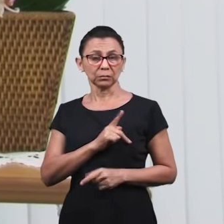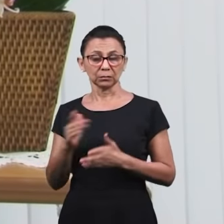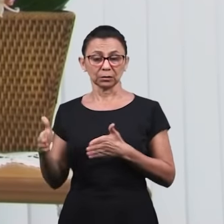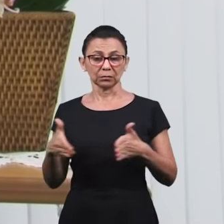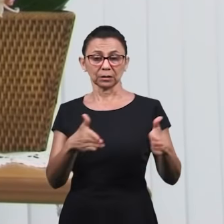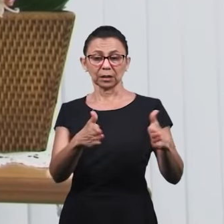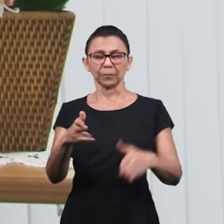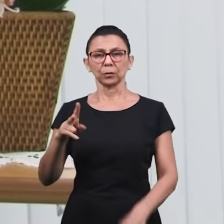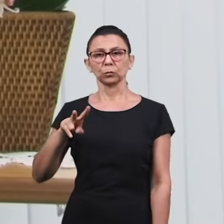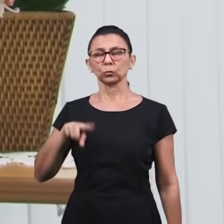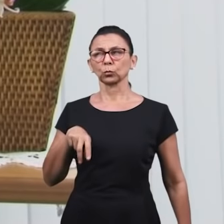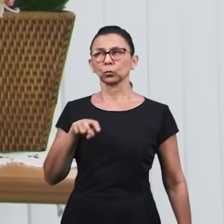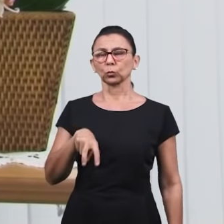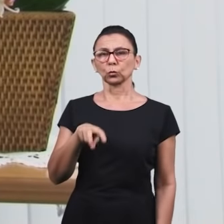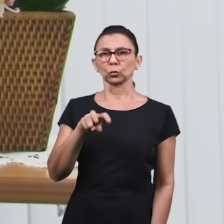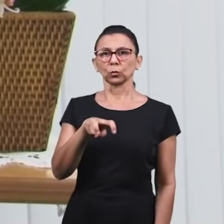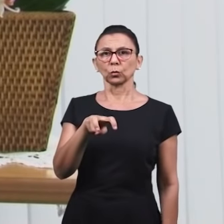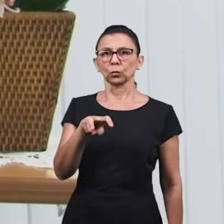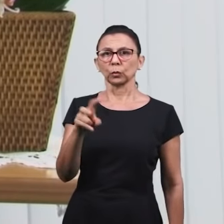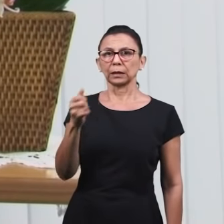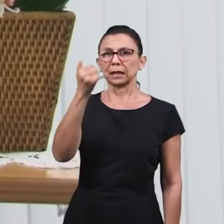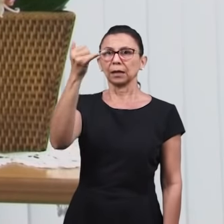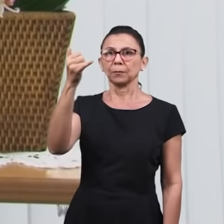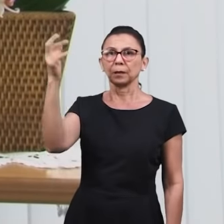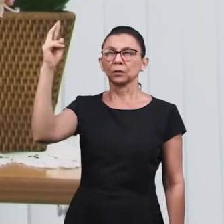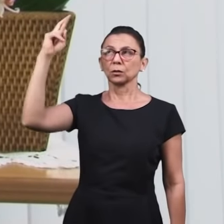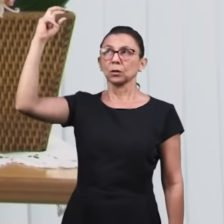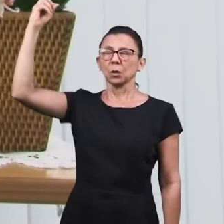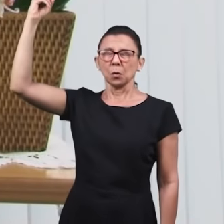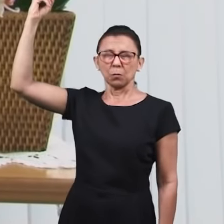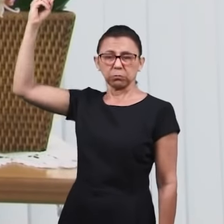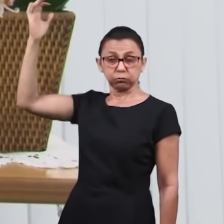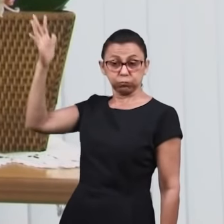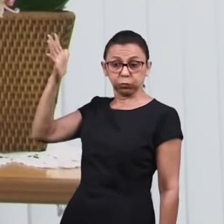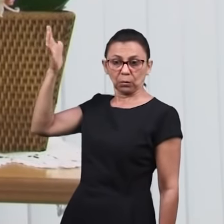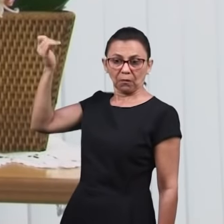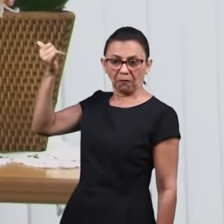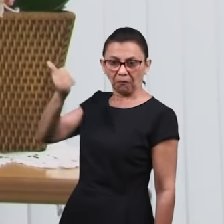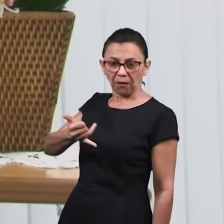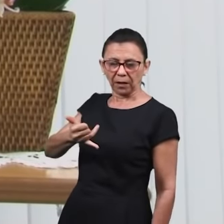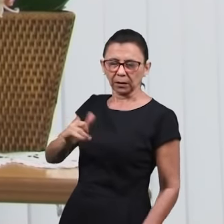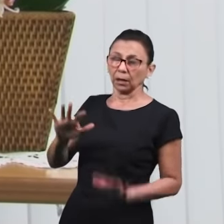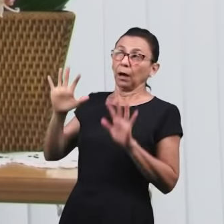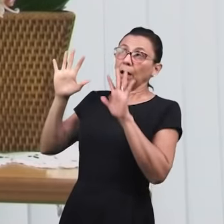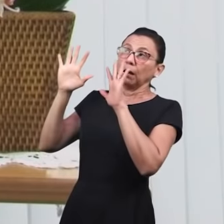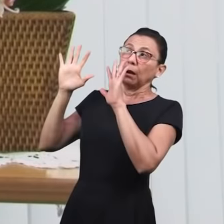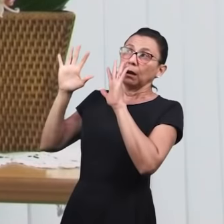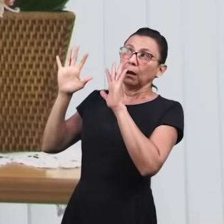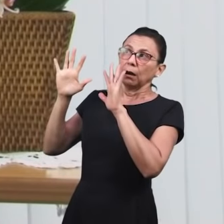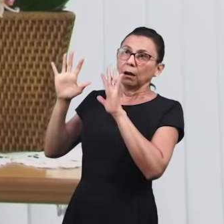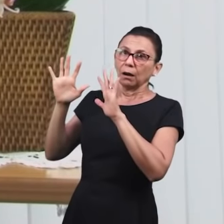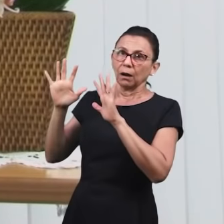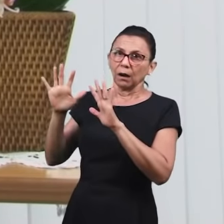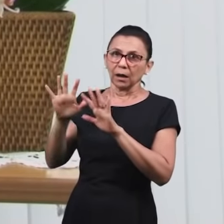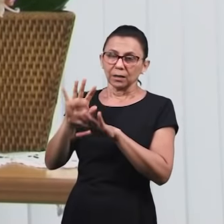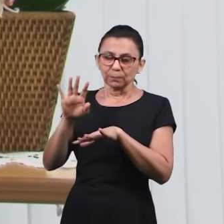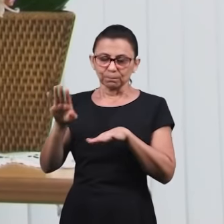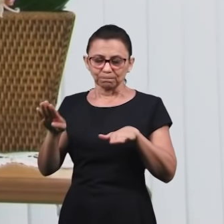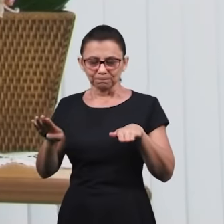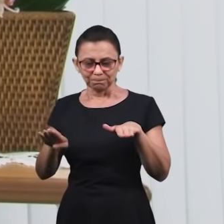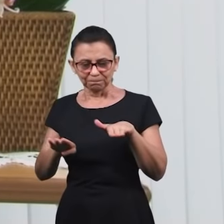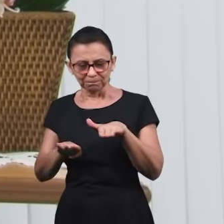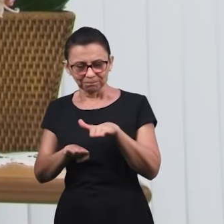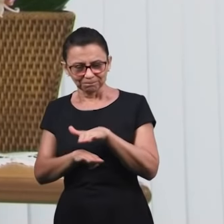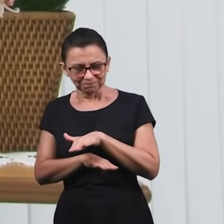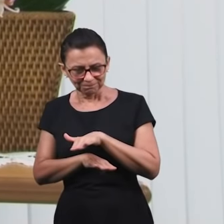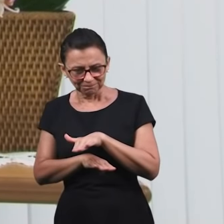quando o Senhor fala com ele, ele entende que tudo aquilo não era nada diante da glória e